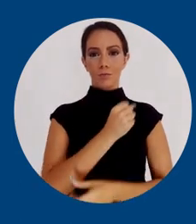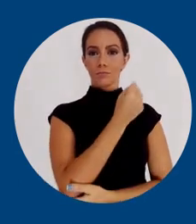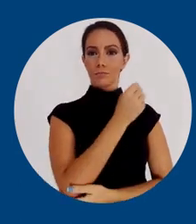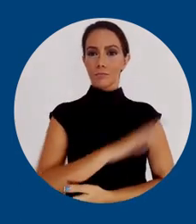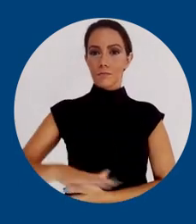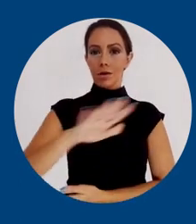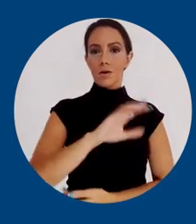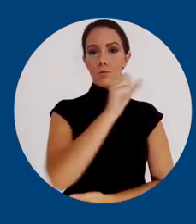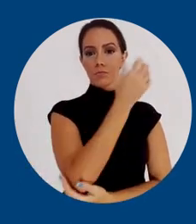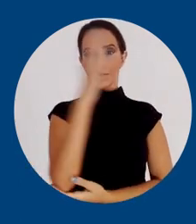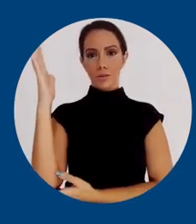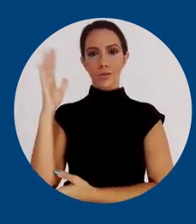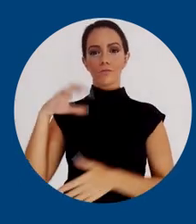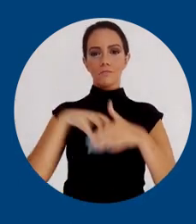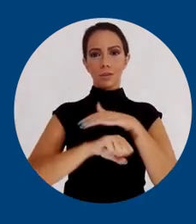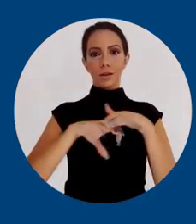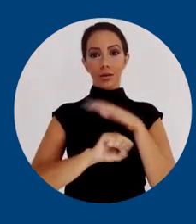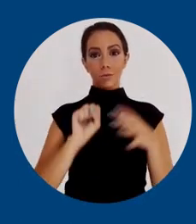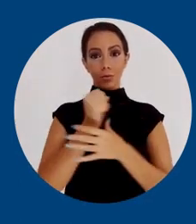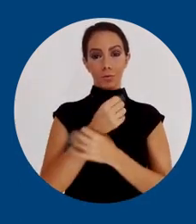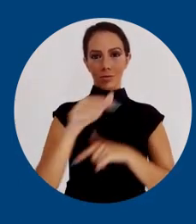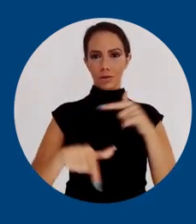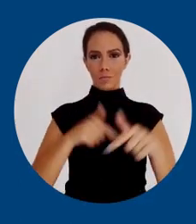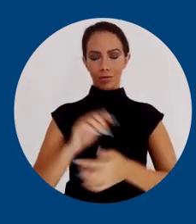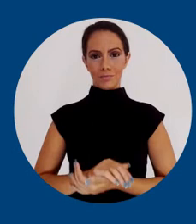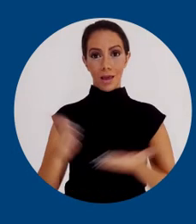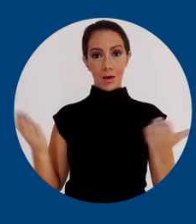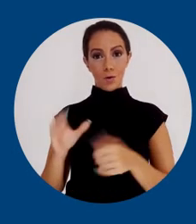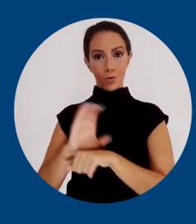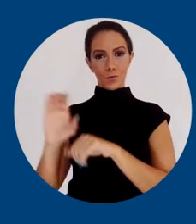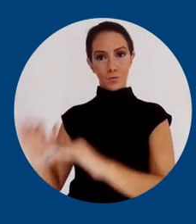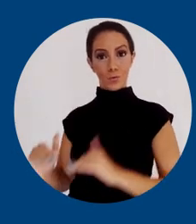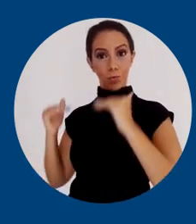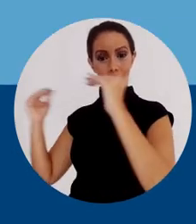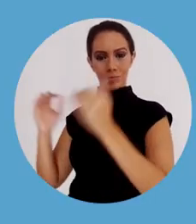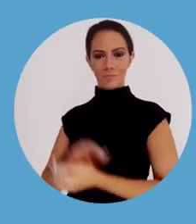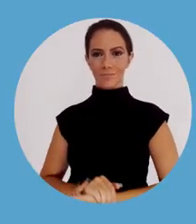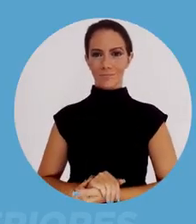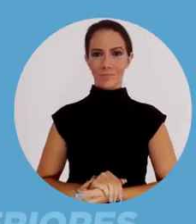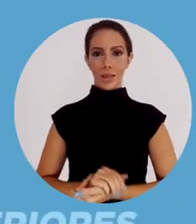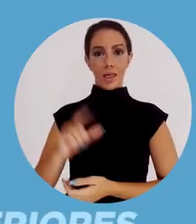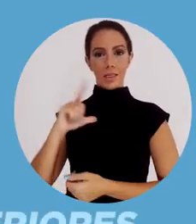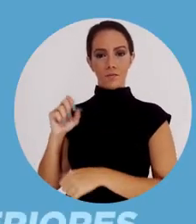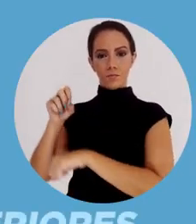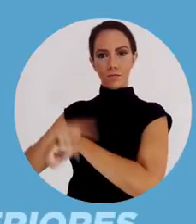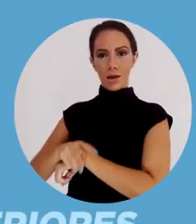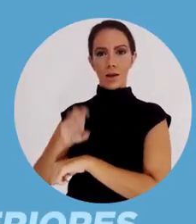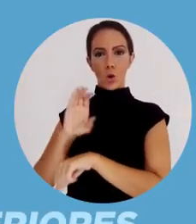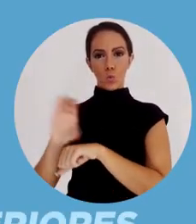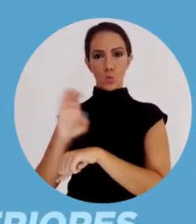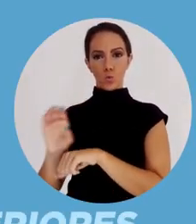ambiente, metalurgia, mineração e segurança do trabalho. Agora os cursos de graduação. Há vagas para o